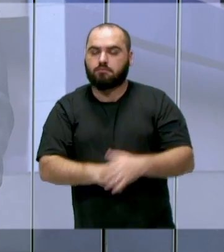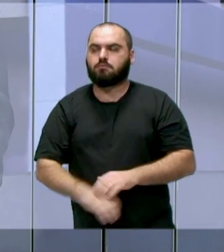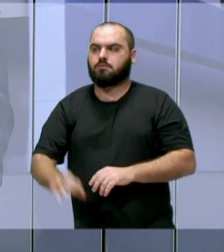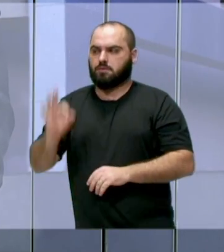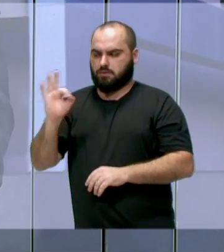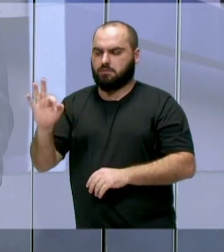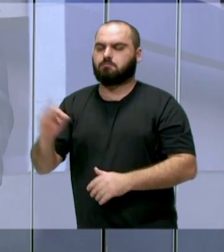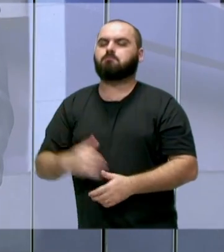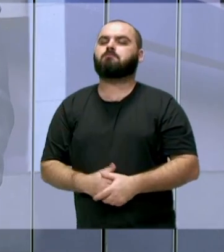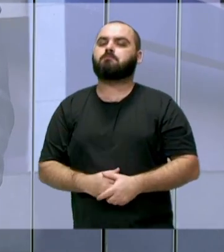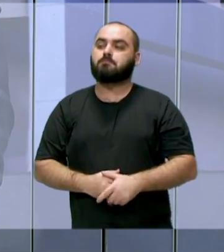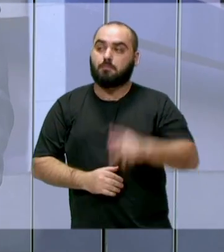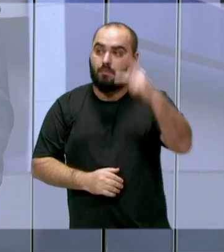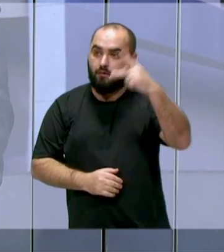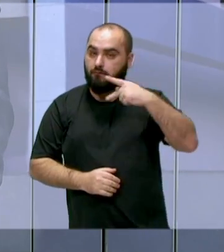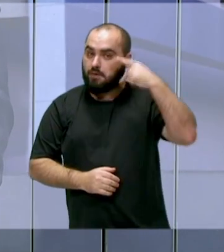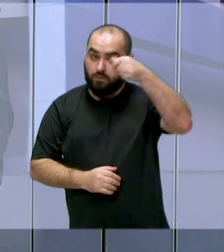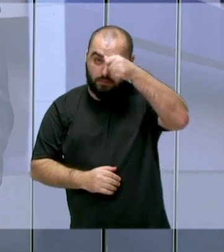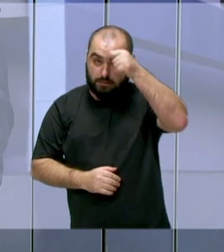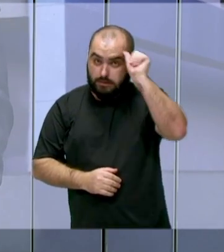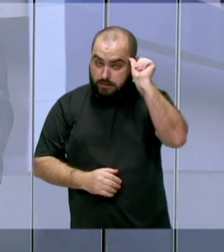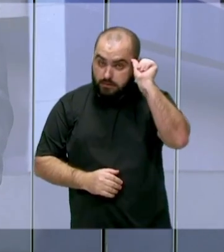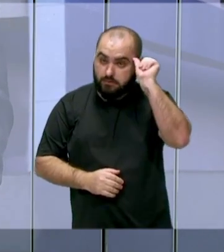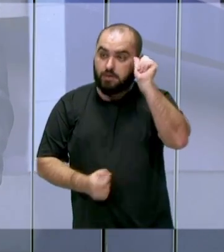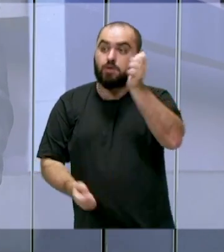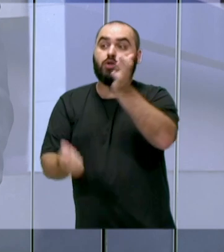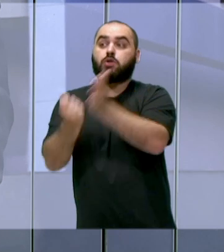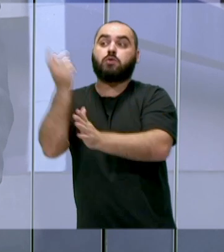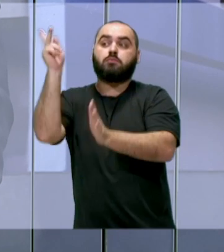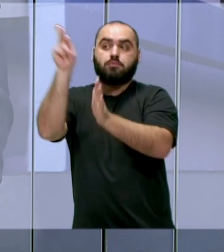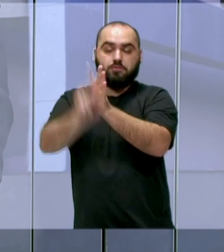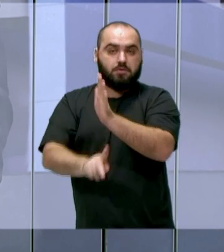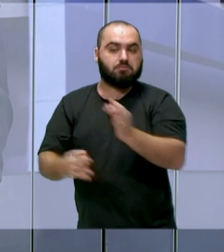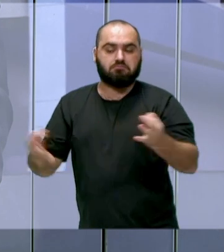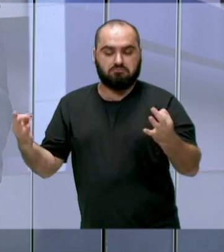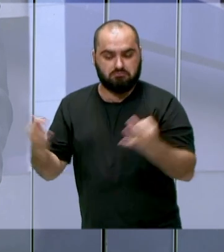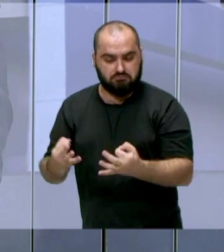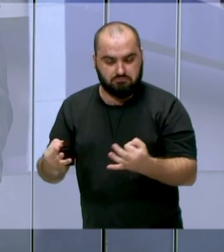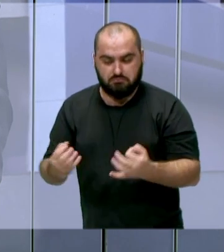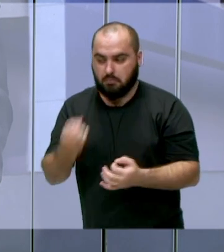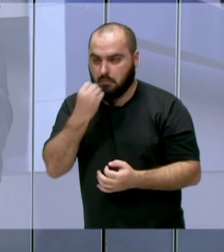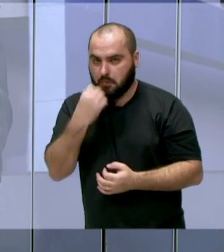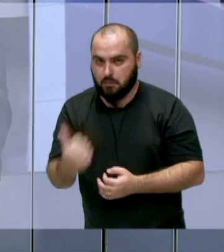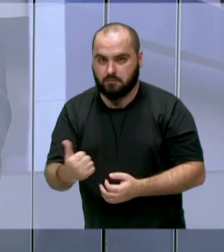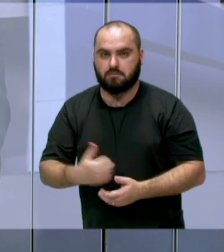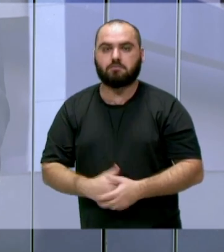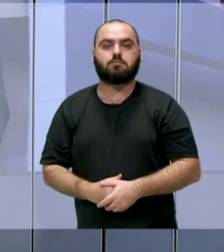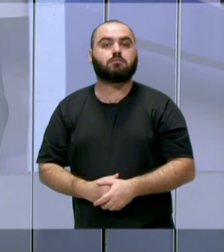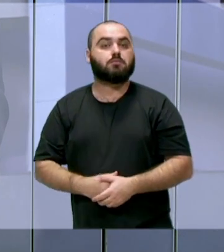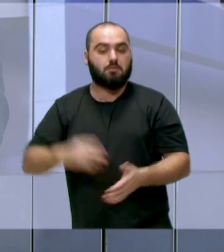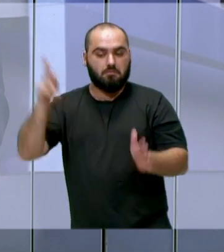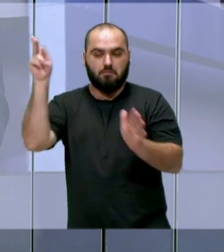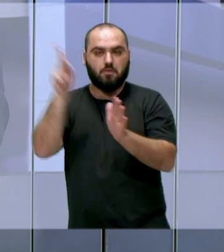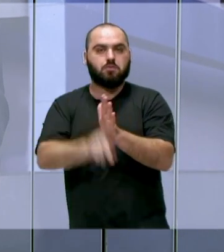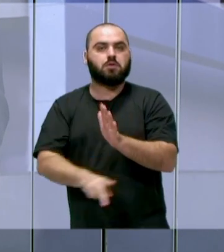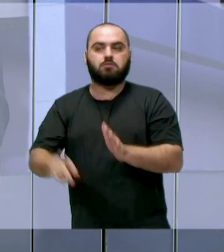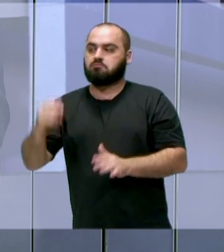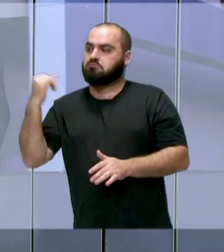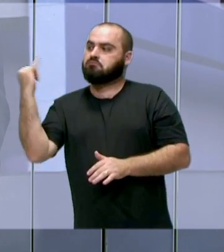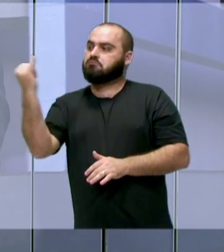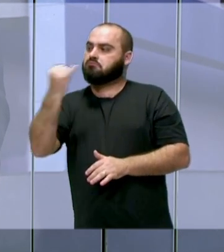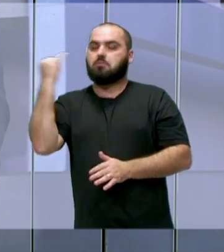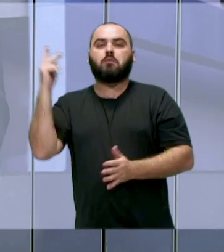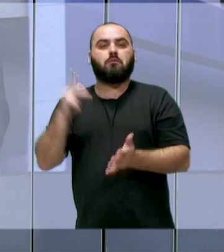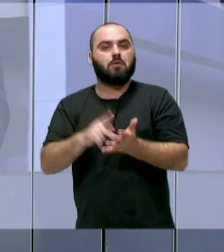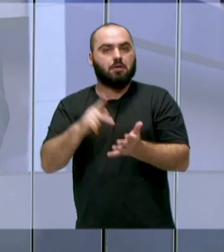pela vereadora Ana, através da Procuradoria da Mulher da Casa. É um projeto de extrema relevância, que eu acredito